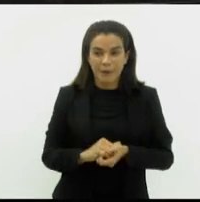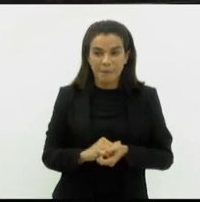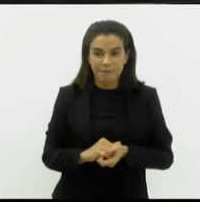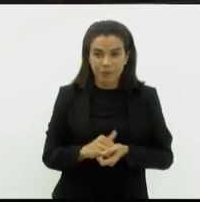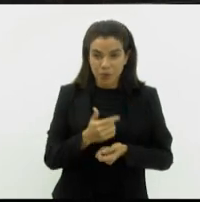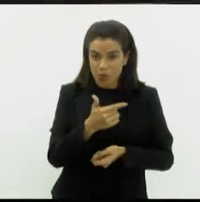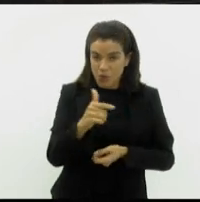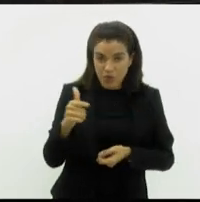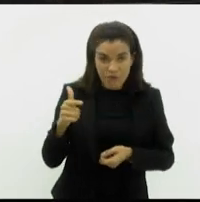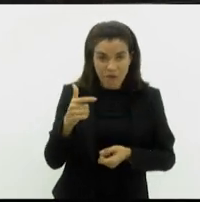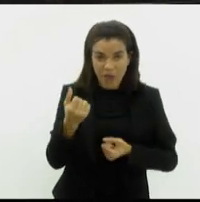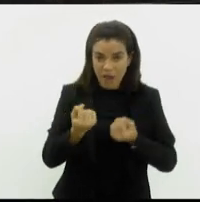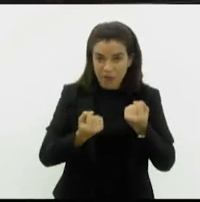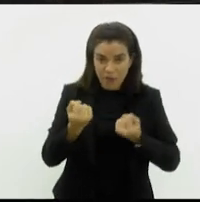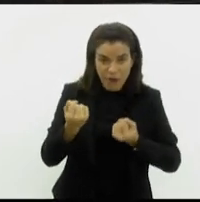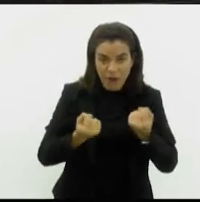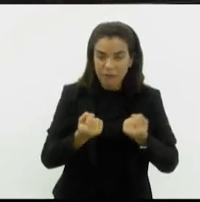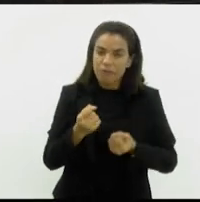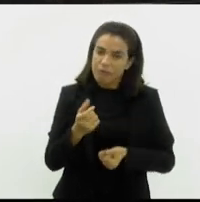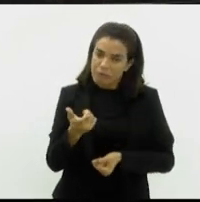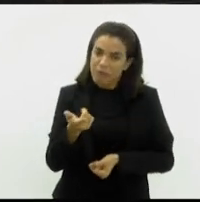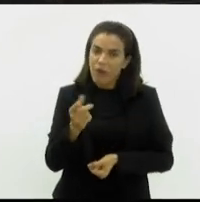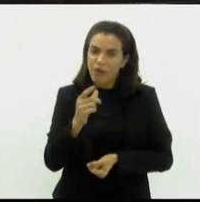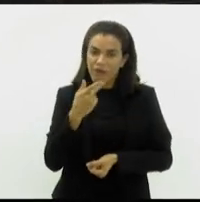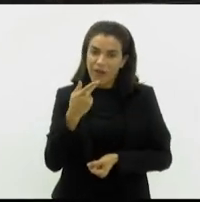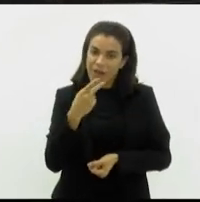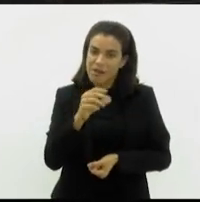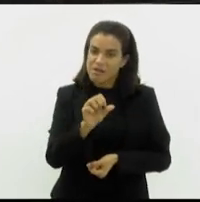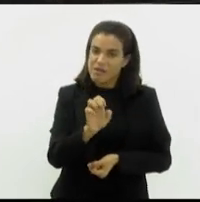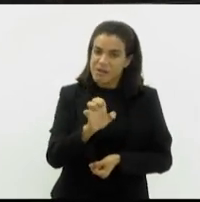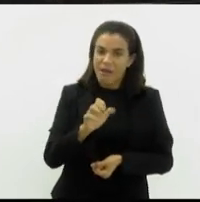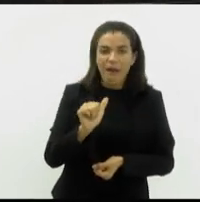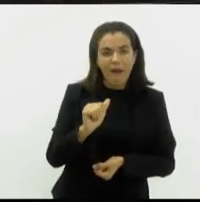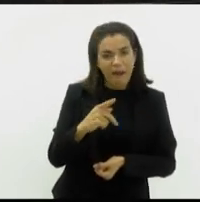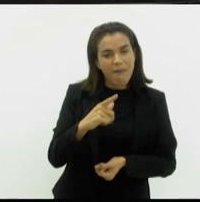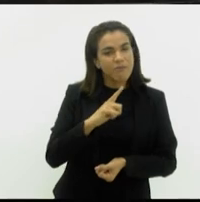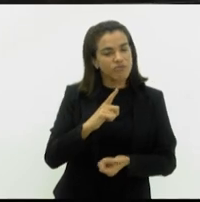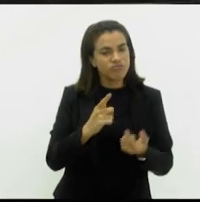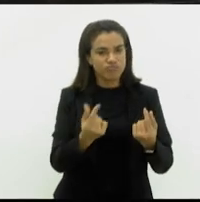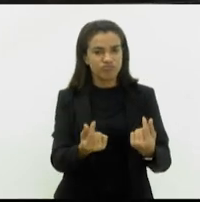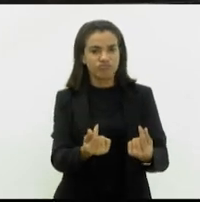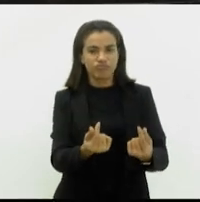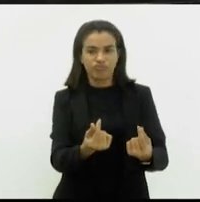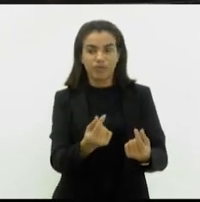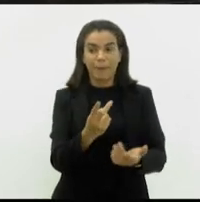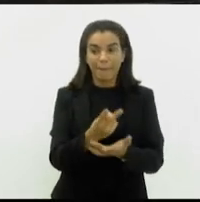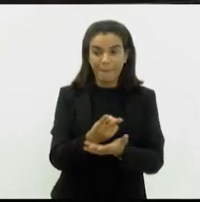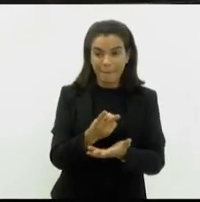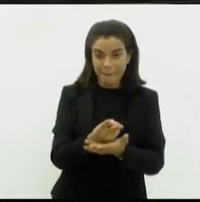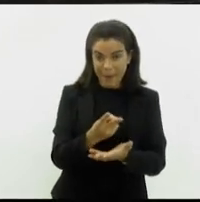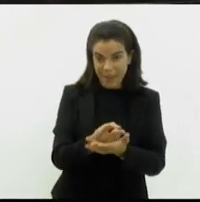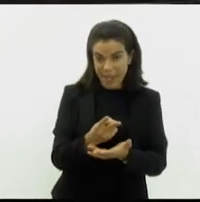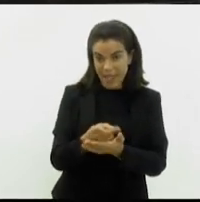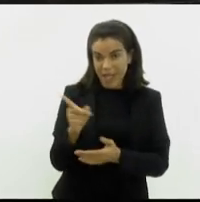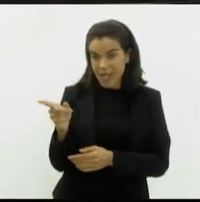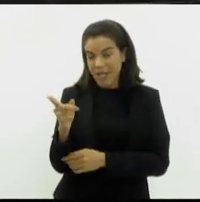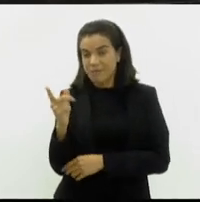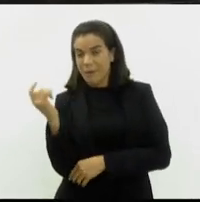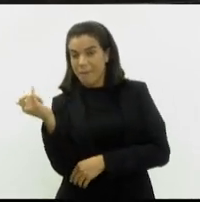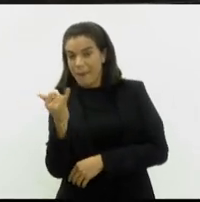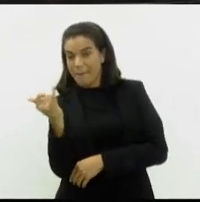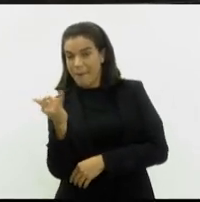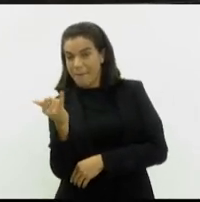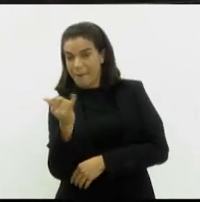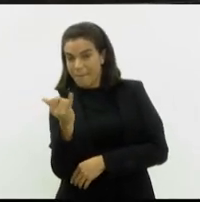vans, ficaram sem viatura. Não, né, meu anjo? Tá falando da SEAP, né? Tem dinheiro. Esse mesmo Espírito Santo que falou com o sub-ADM